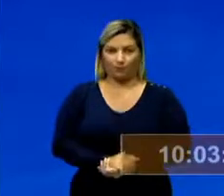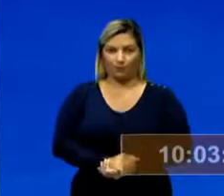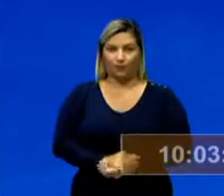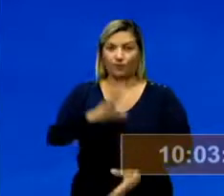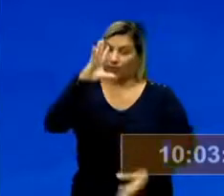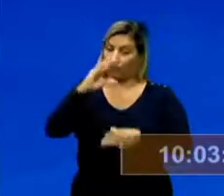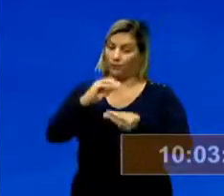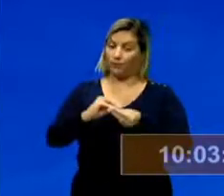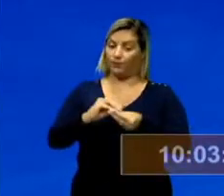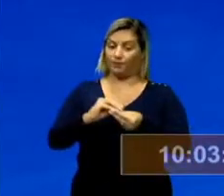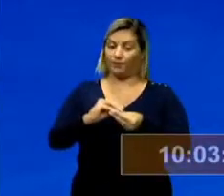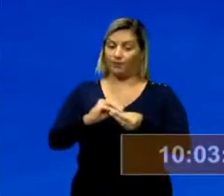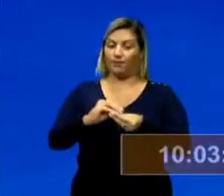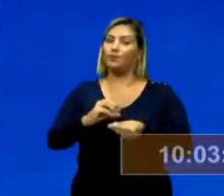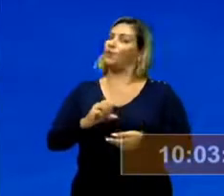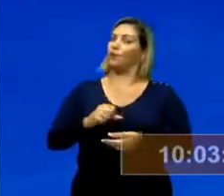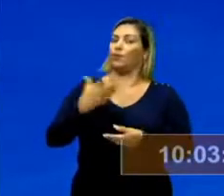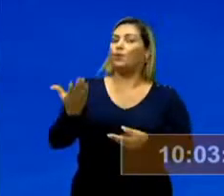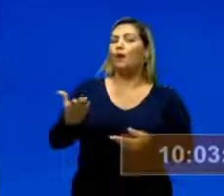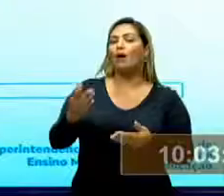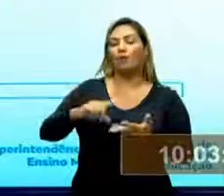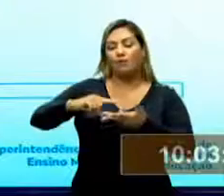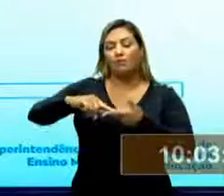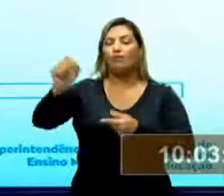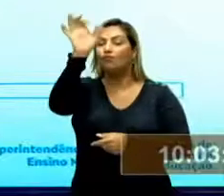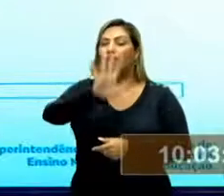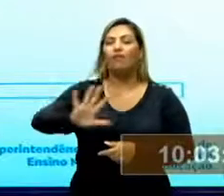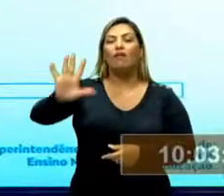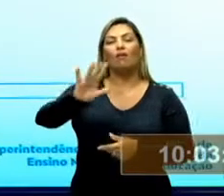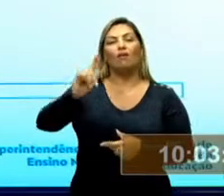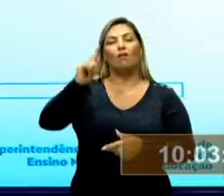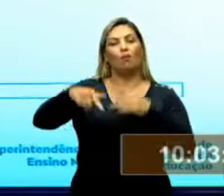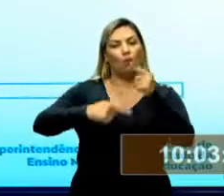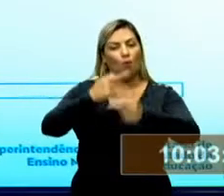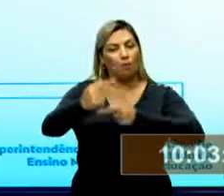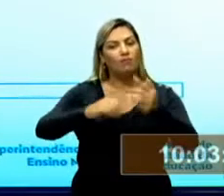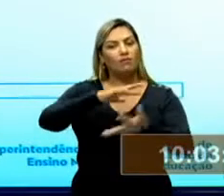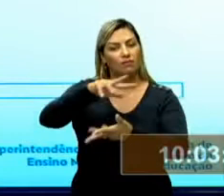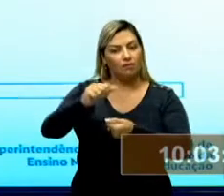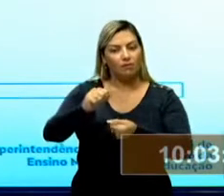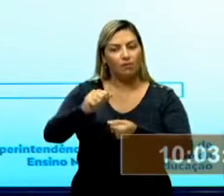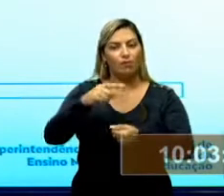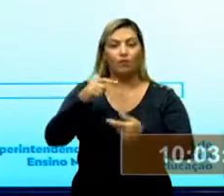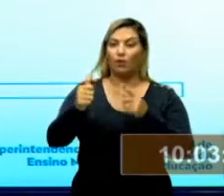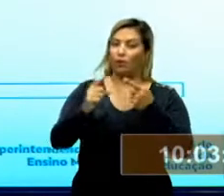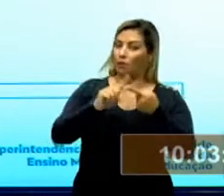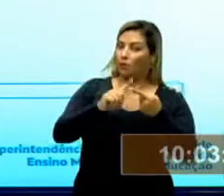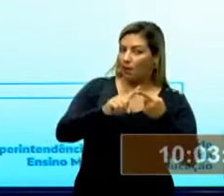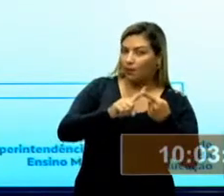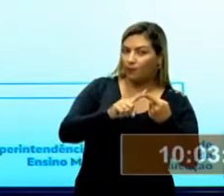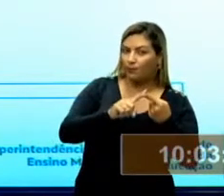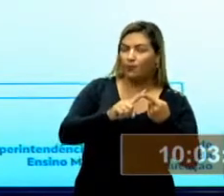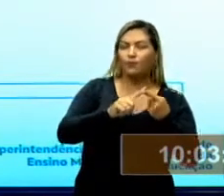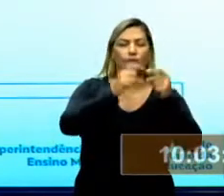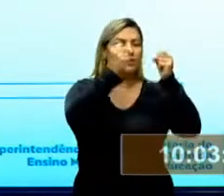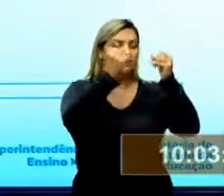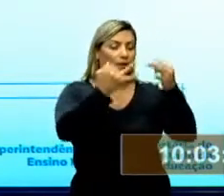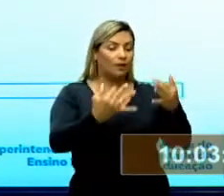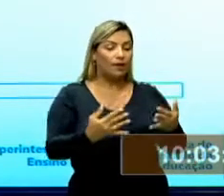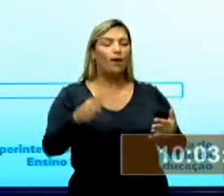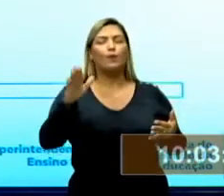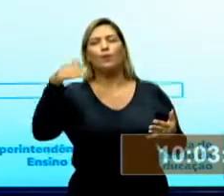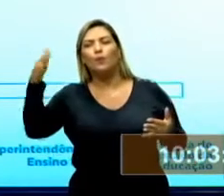resumida, quais são os aspectos gerais da globalização. Eu acho que um primeiro ponto é falar de